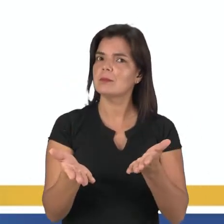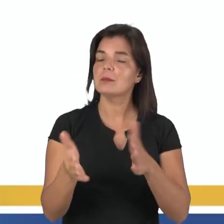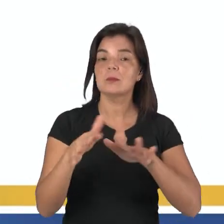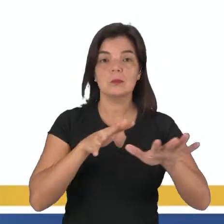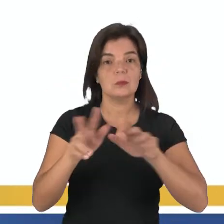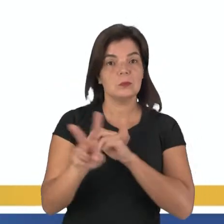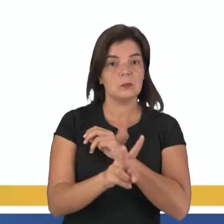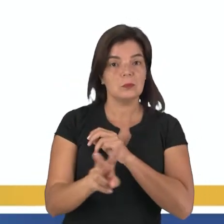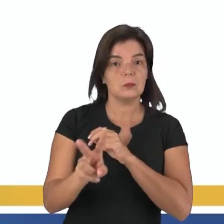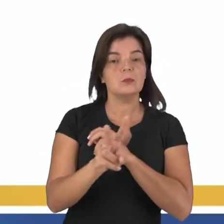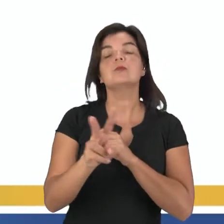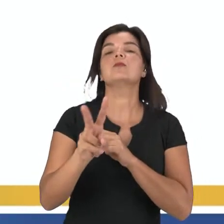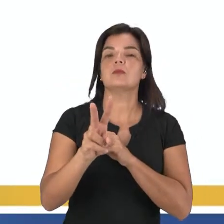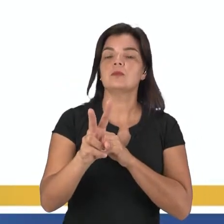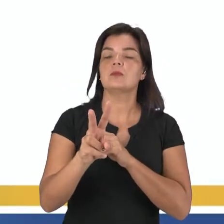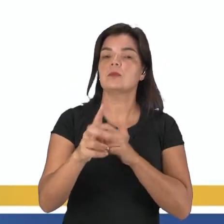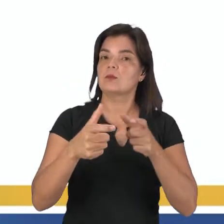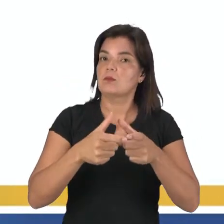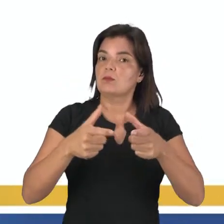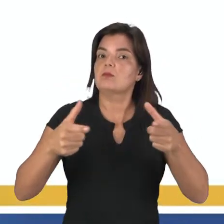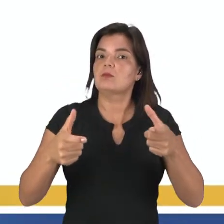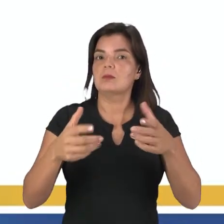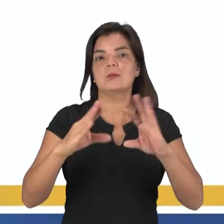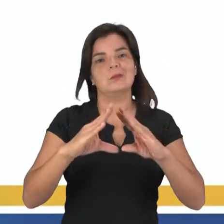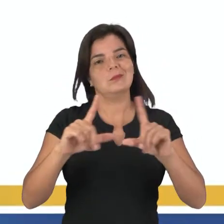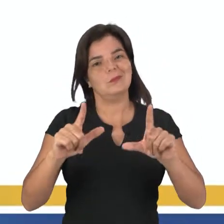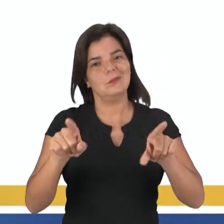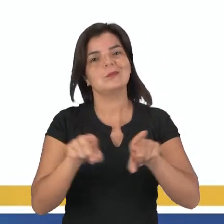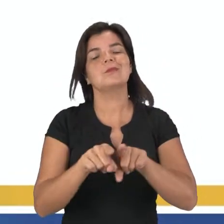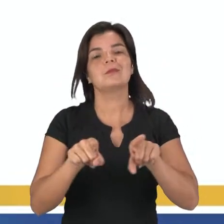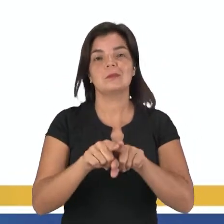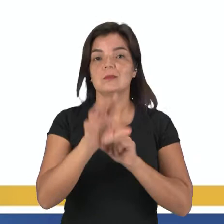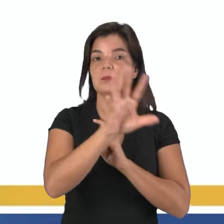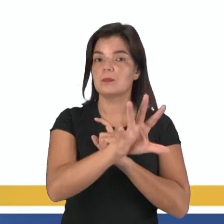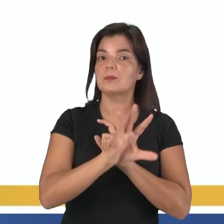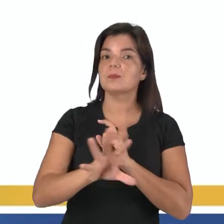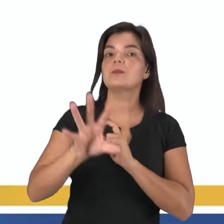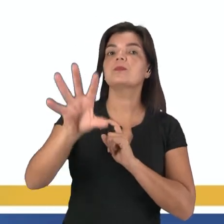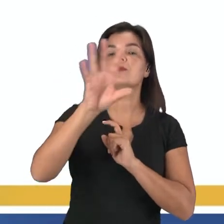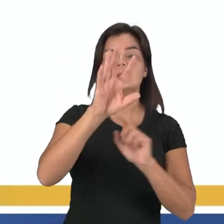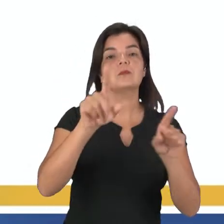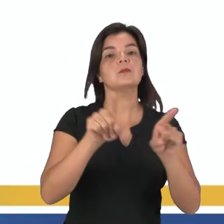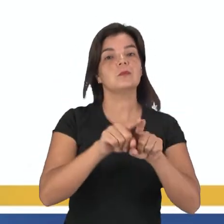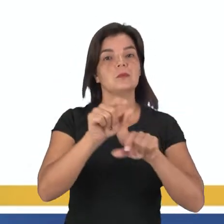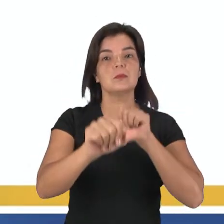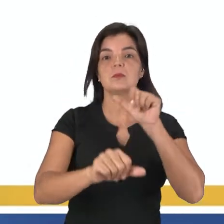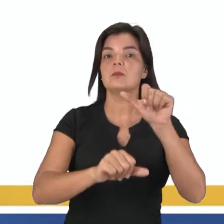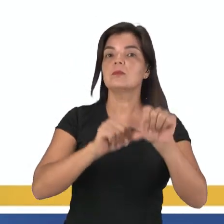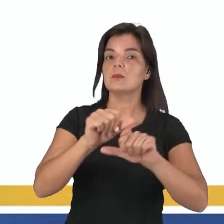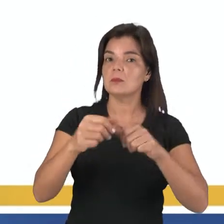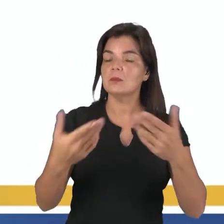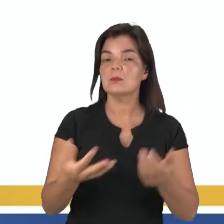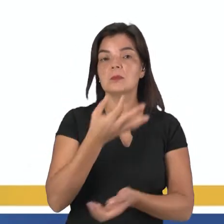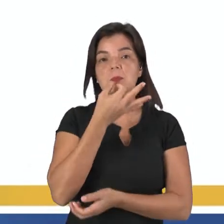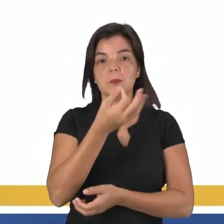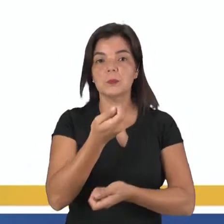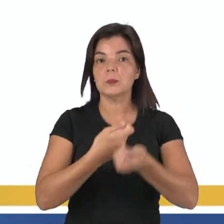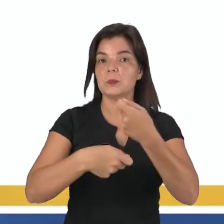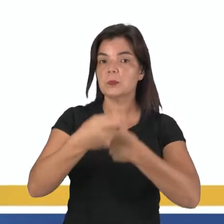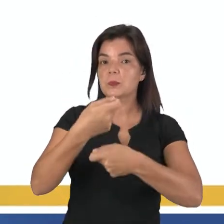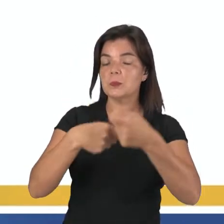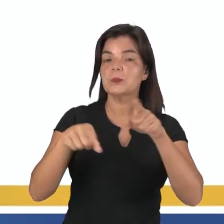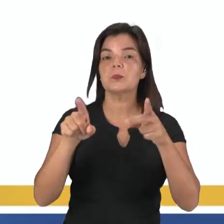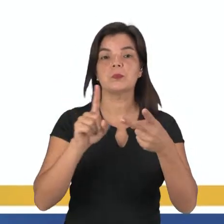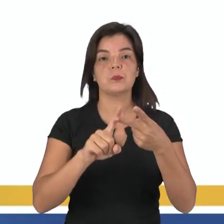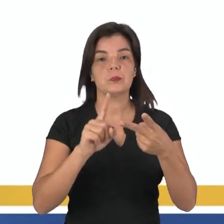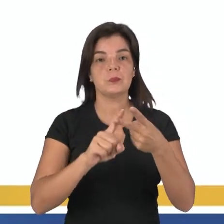esses valores volumosos, é claro que as regiões envolvidas são alteradas. Do ponto de vista econômico,